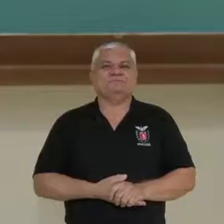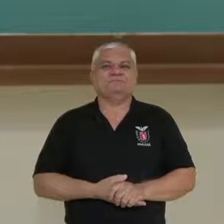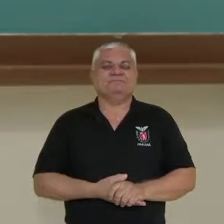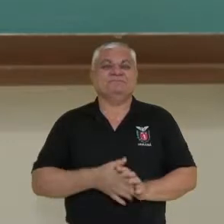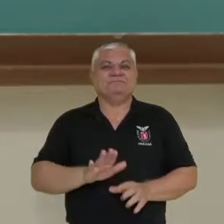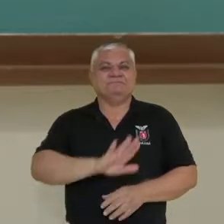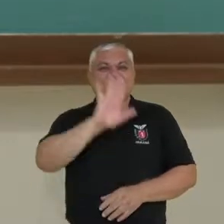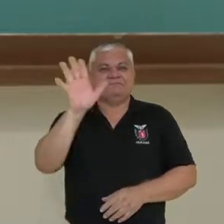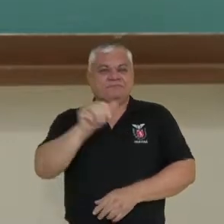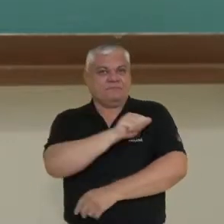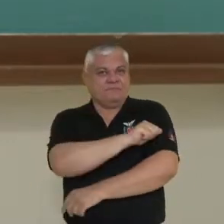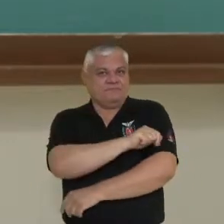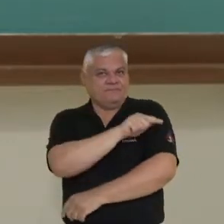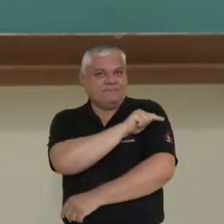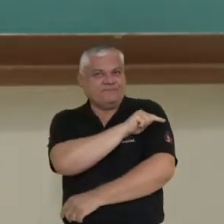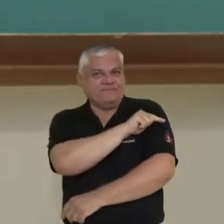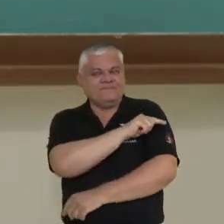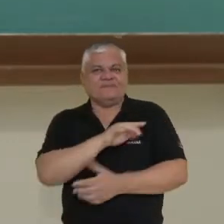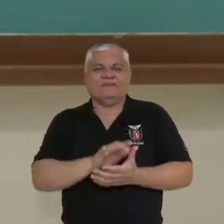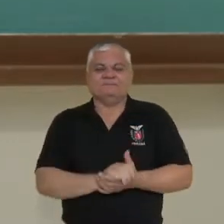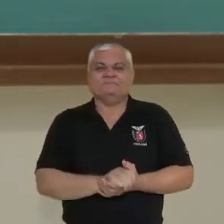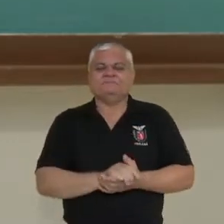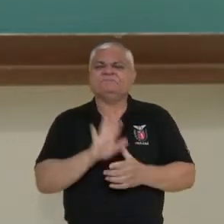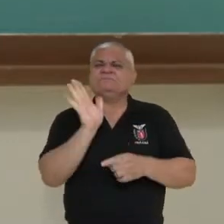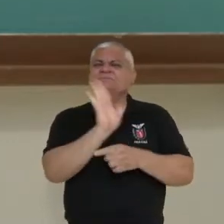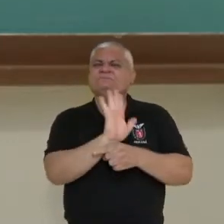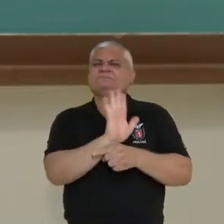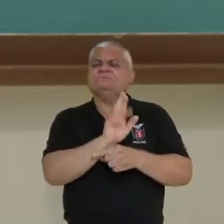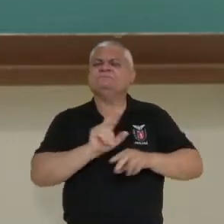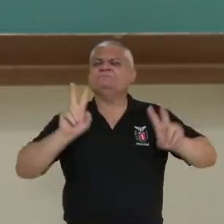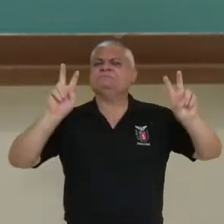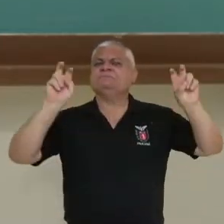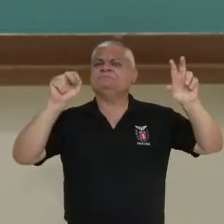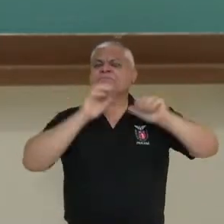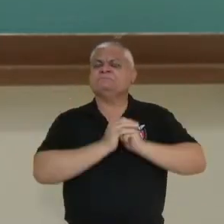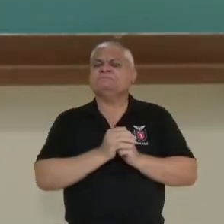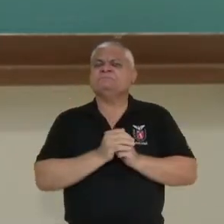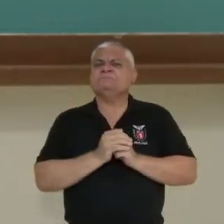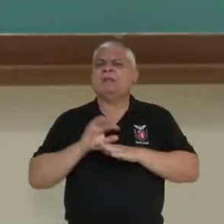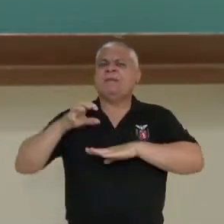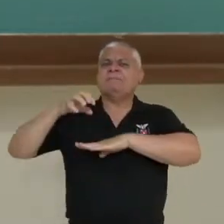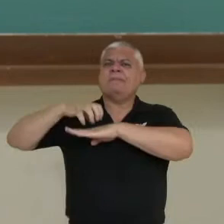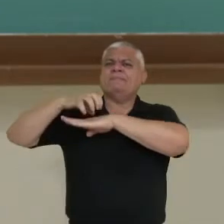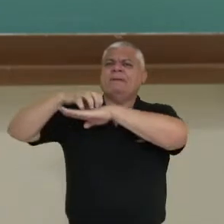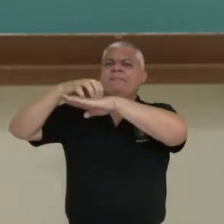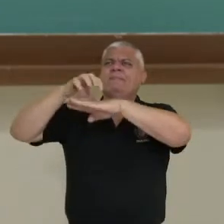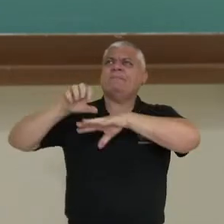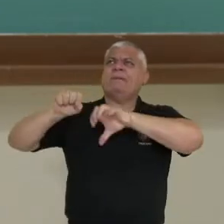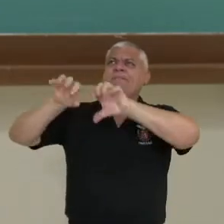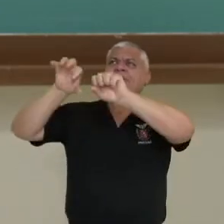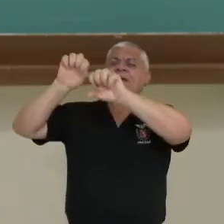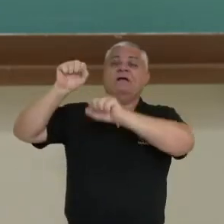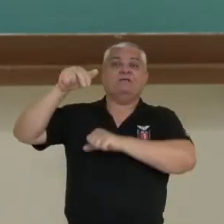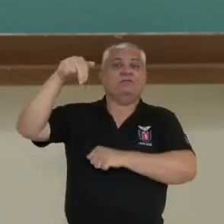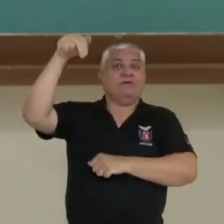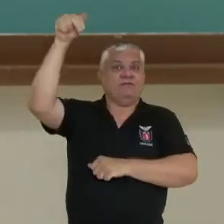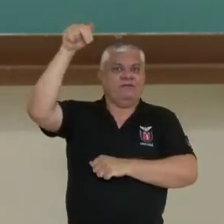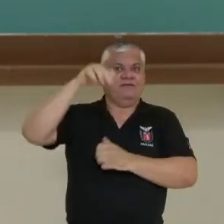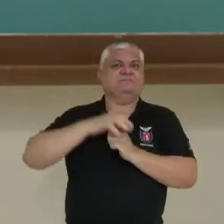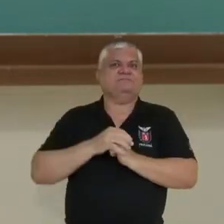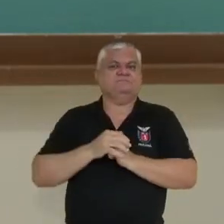Olá, estudantes do sétimo ano! Neste vídeo vamos falar sobre a ocupação territorial do Nordeste, que